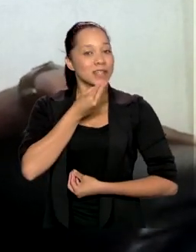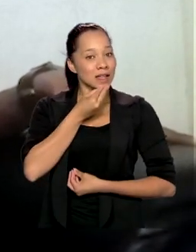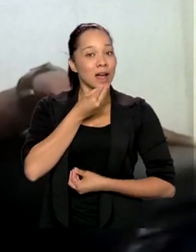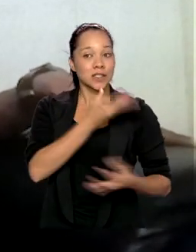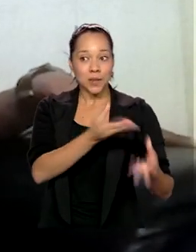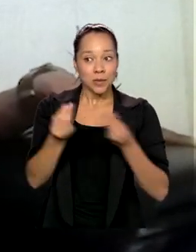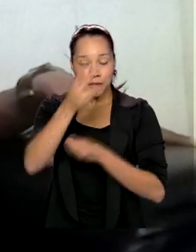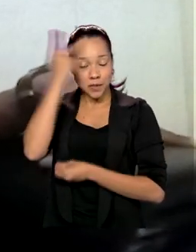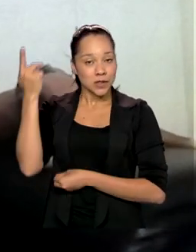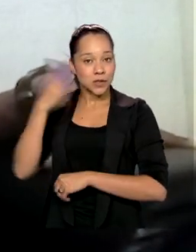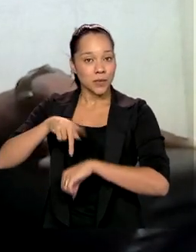maioria dos venezuelanos.